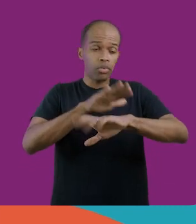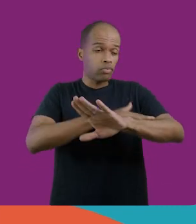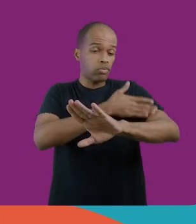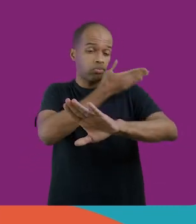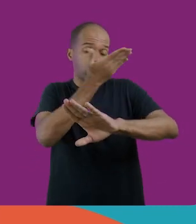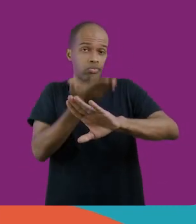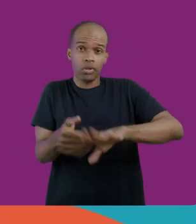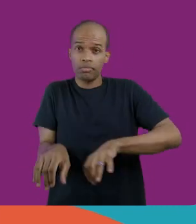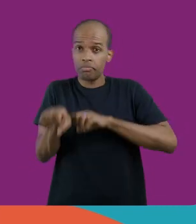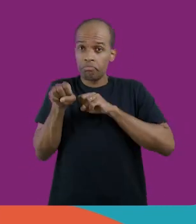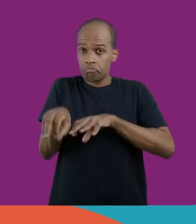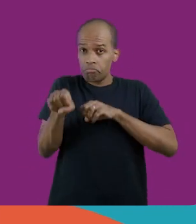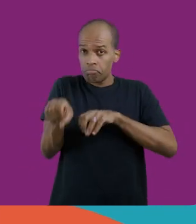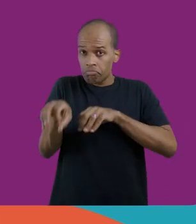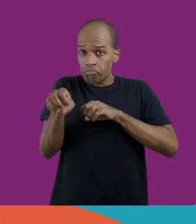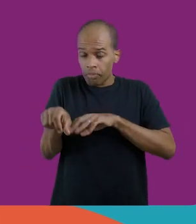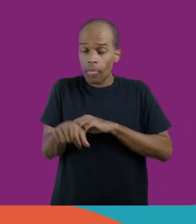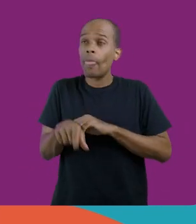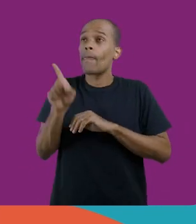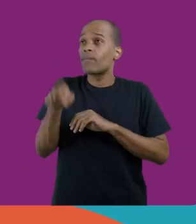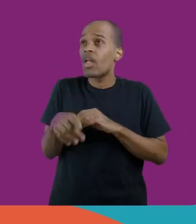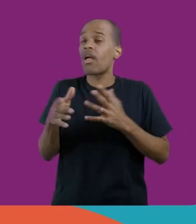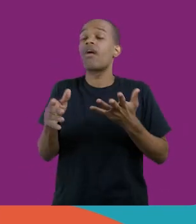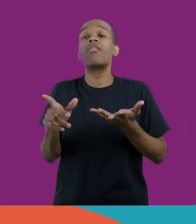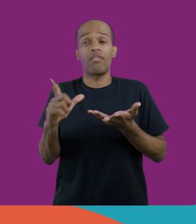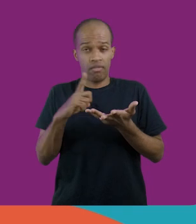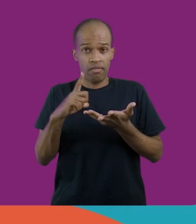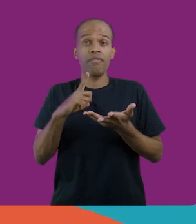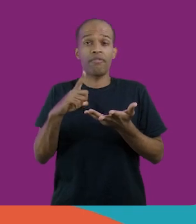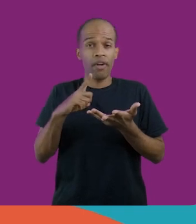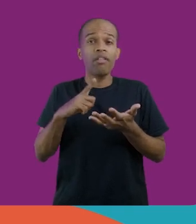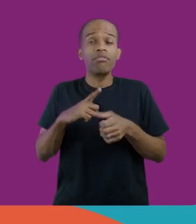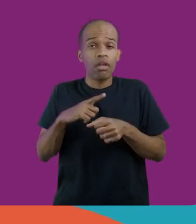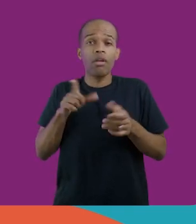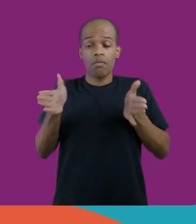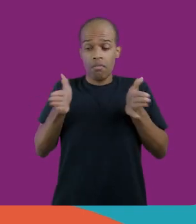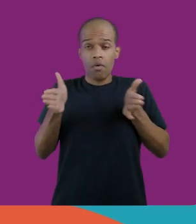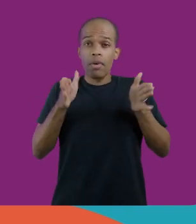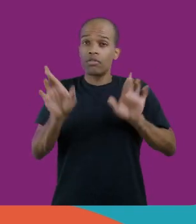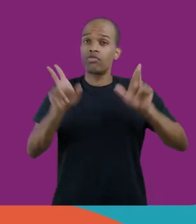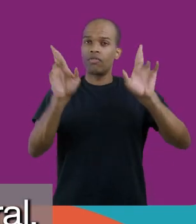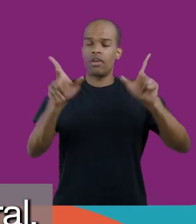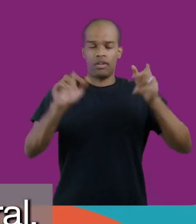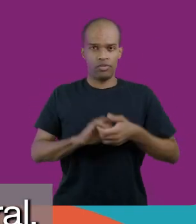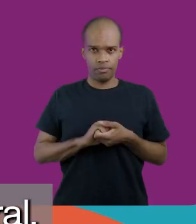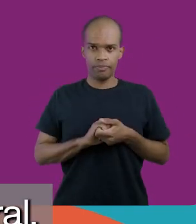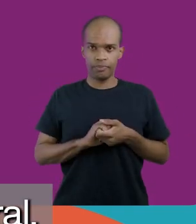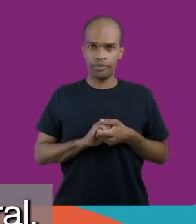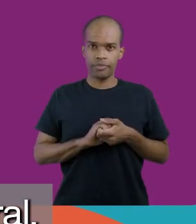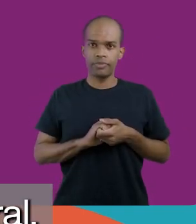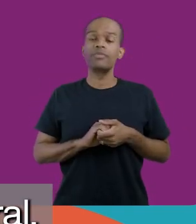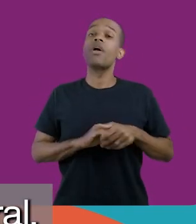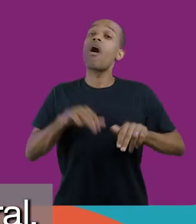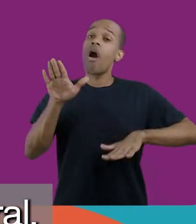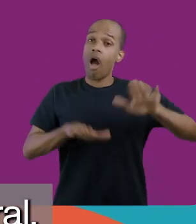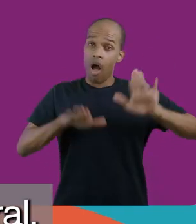a educação integral em tempo integral, ela vai enfrentar tempos diferentes. muitas